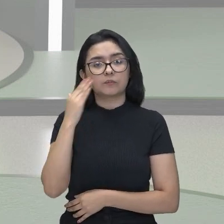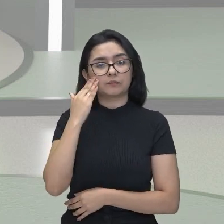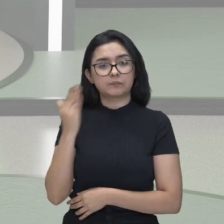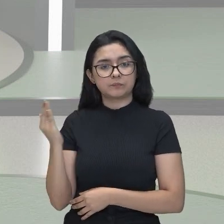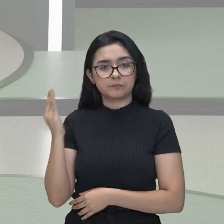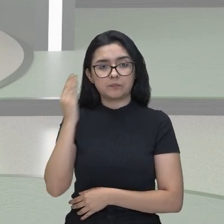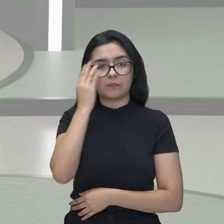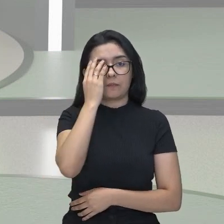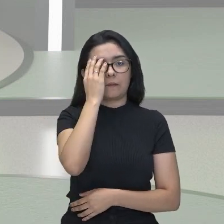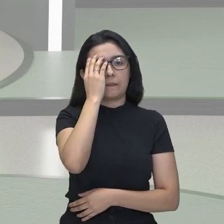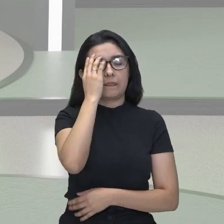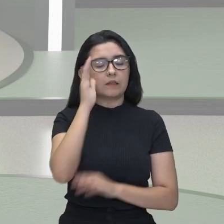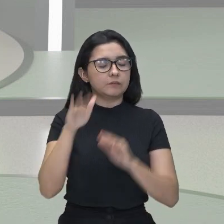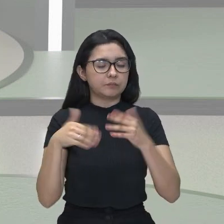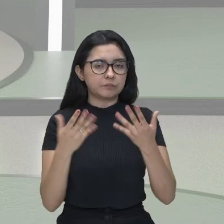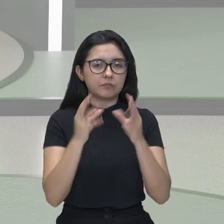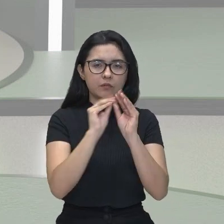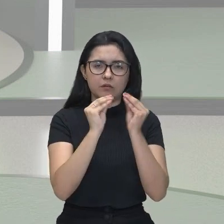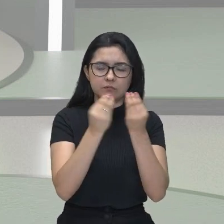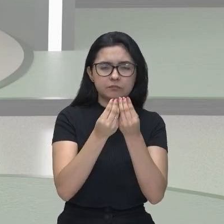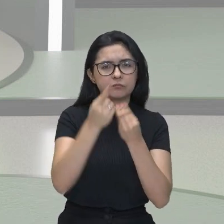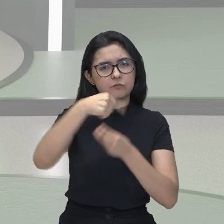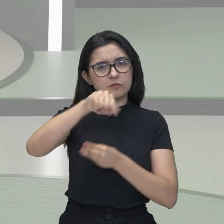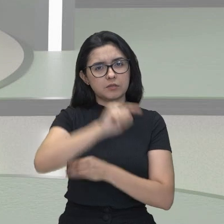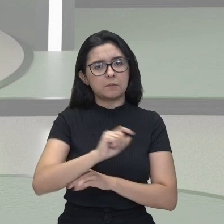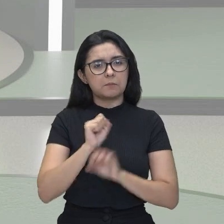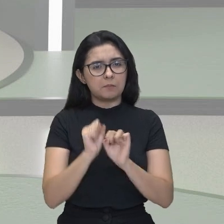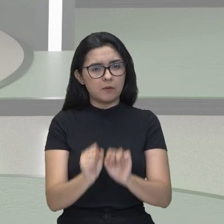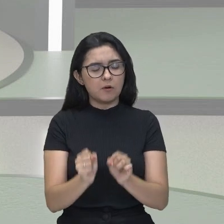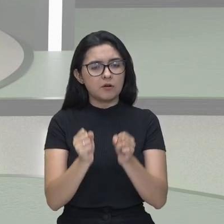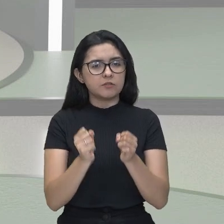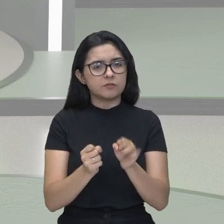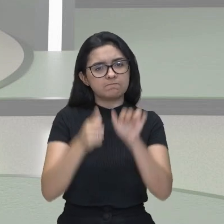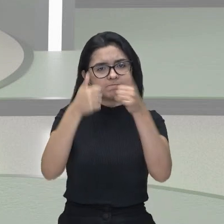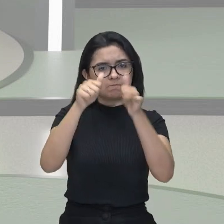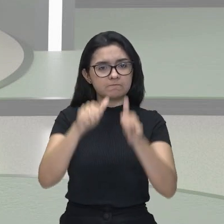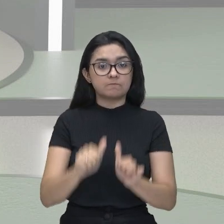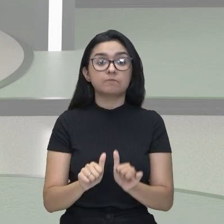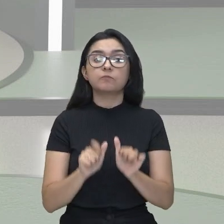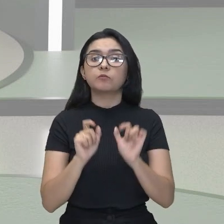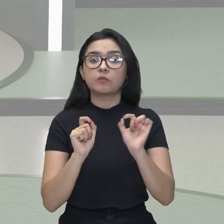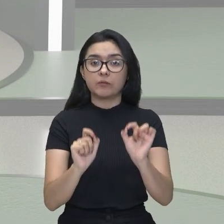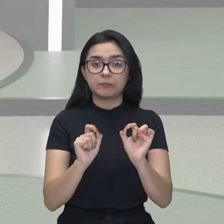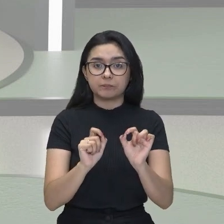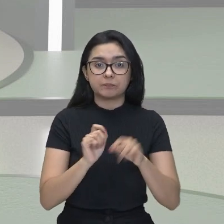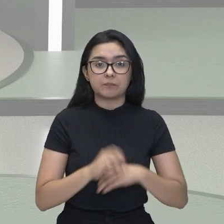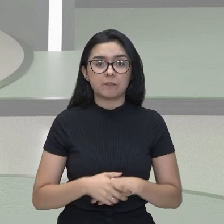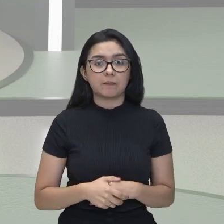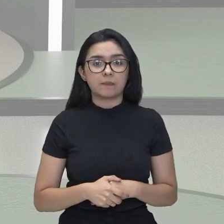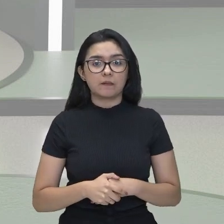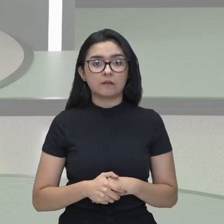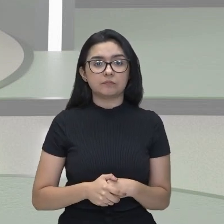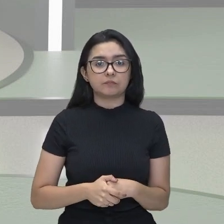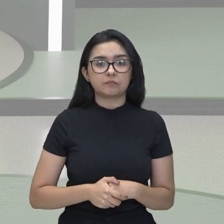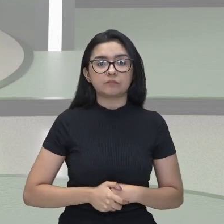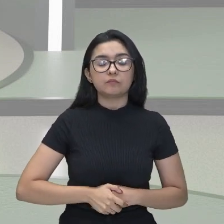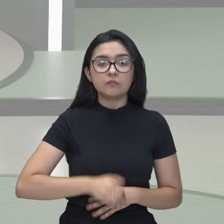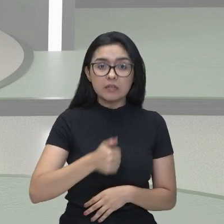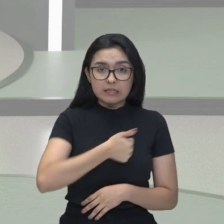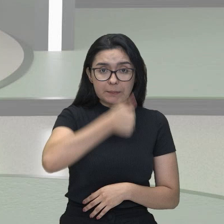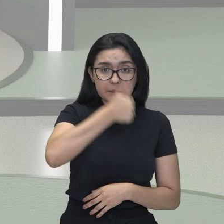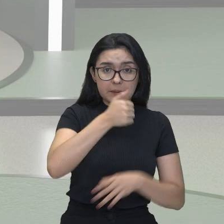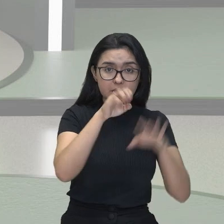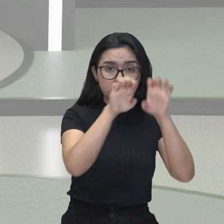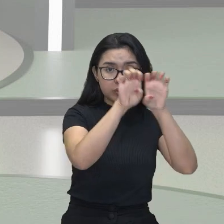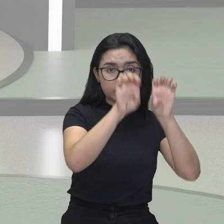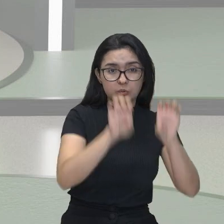cíclico, vocês podem observar comigo que na primeira estrutura,